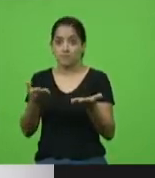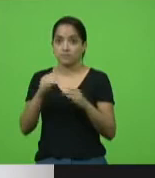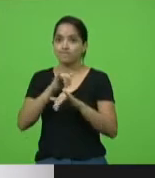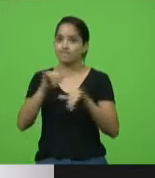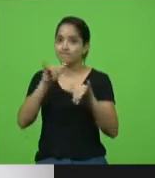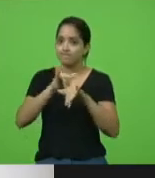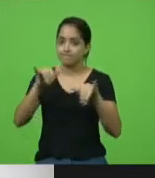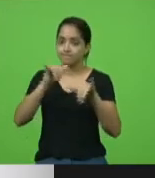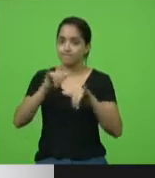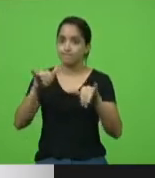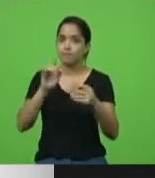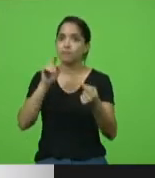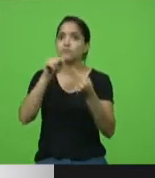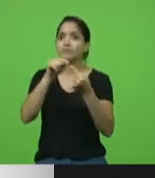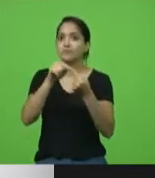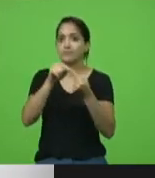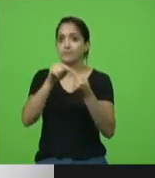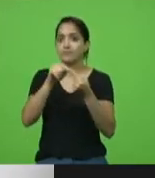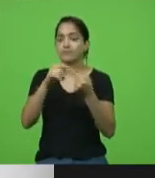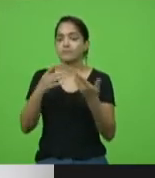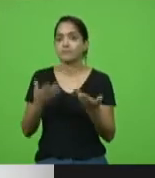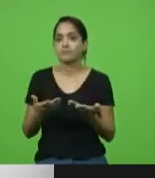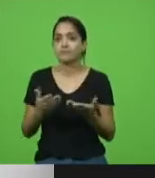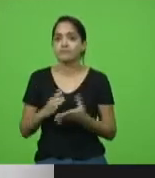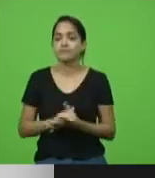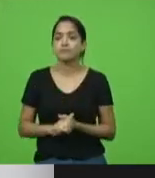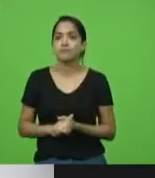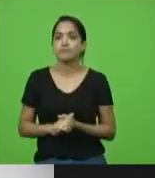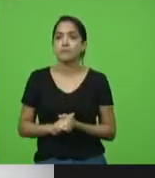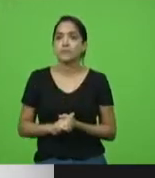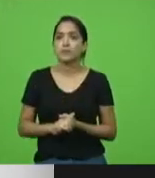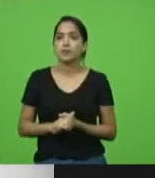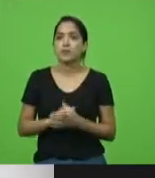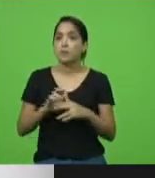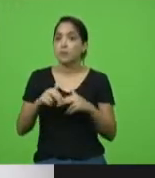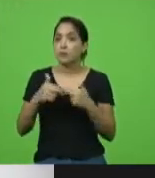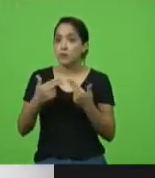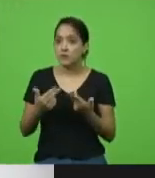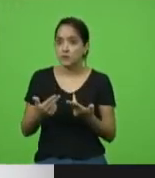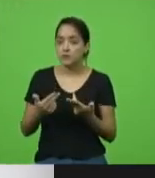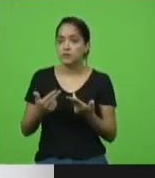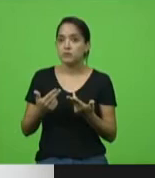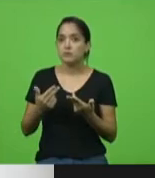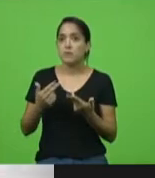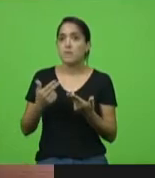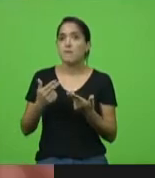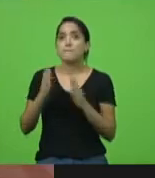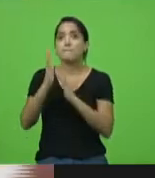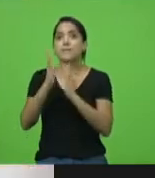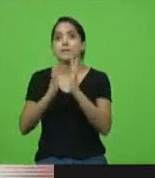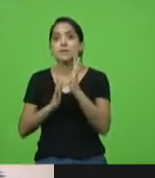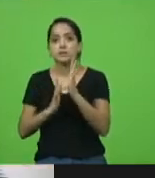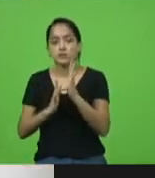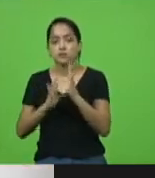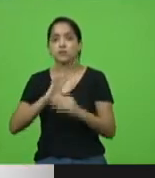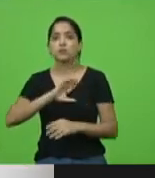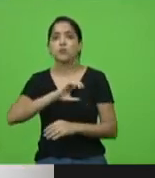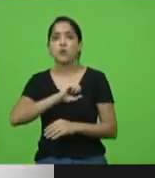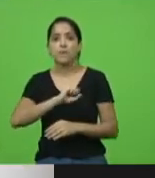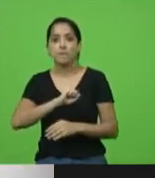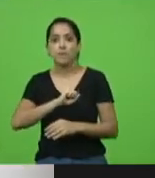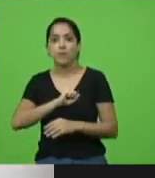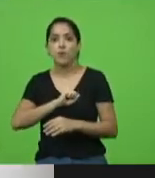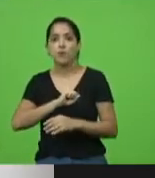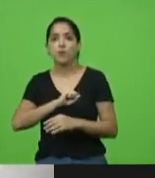E, nesse sentido, é que a gente destaca que, para Jesus, o amor ao próximo